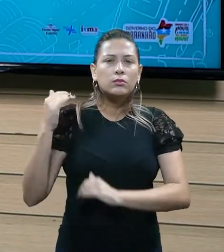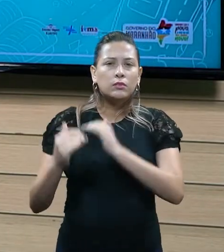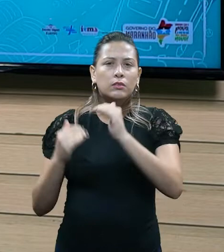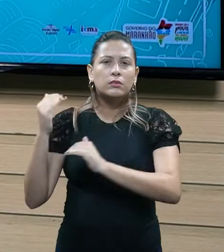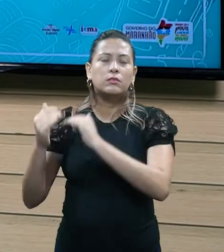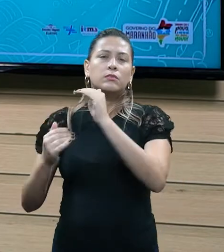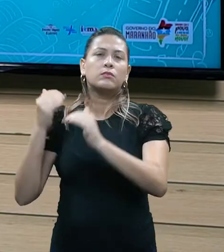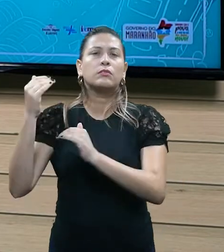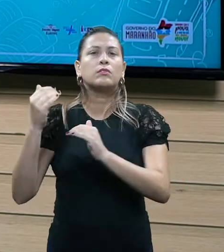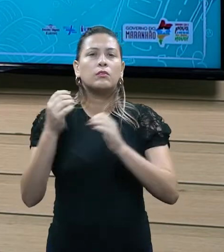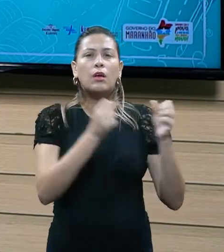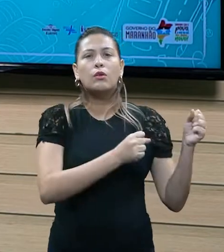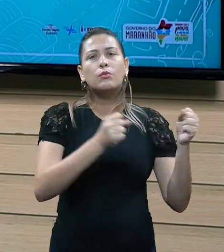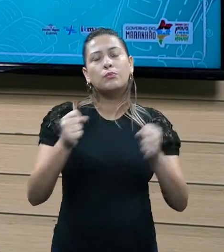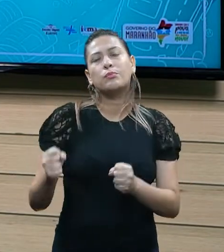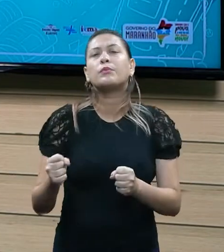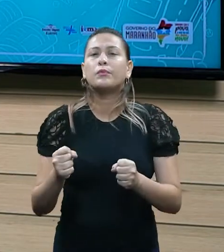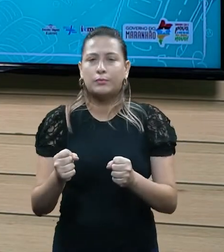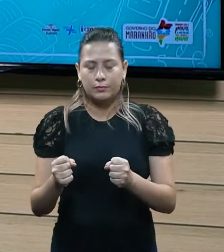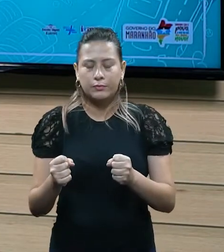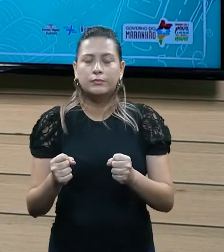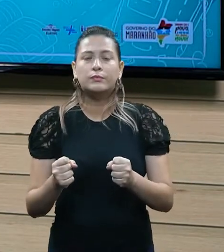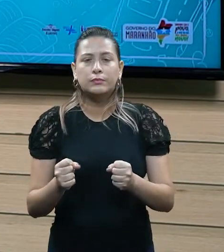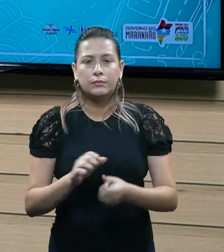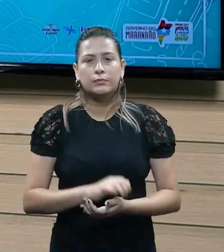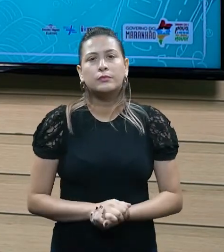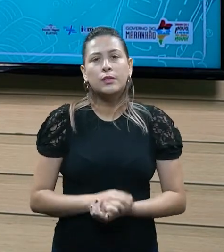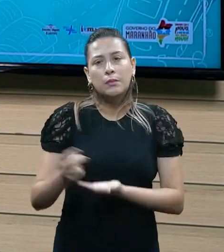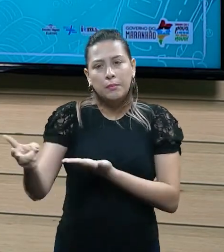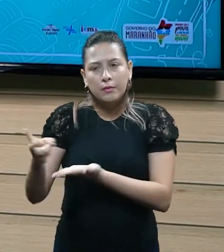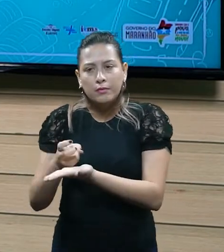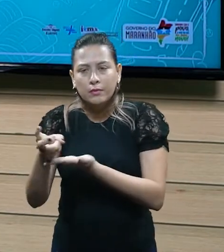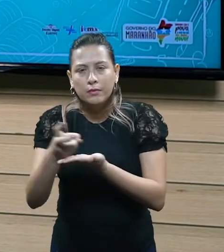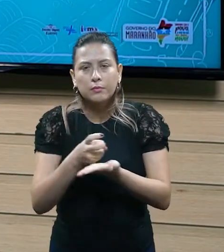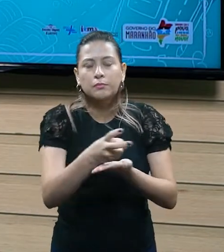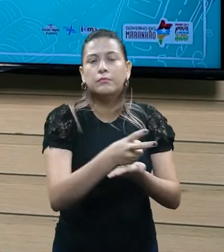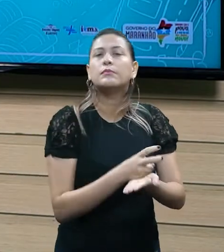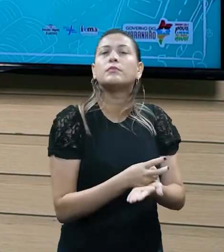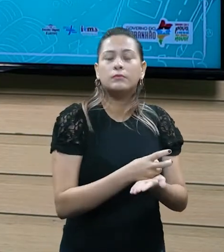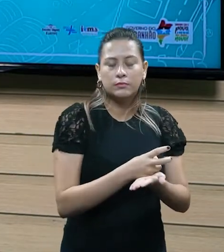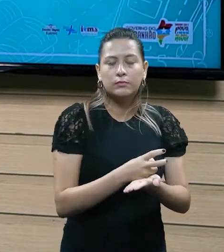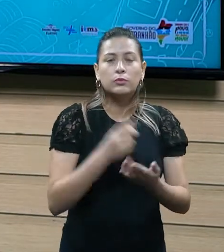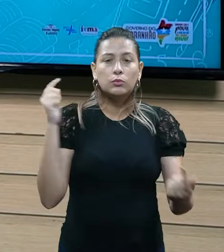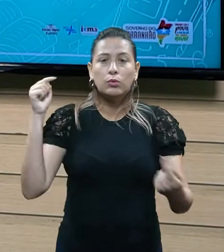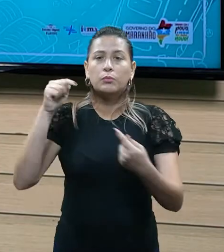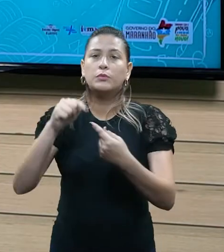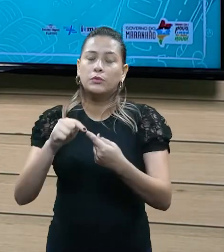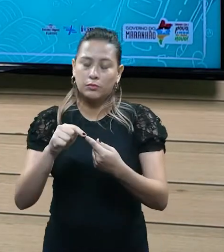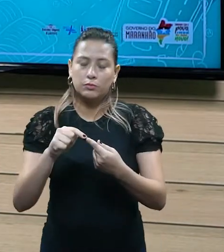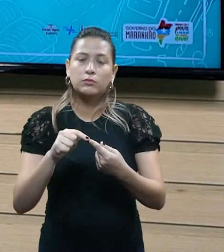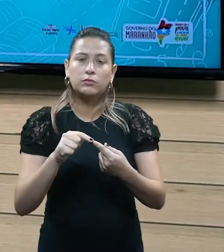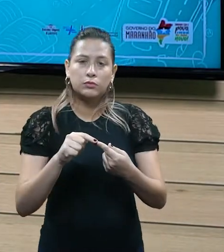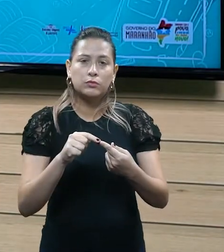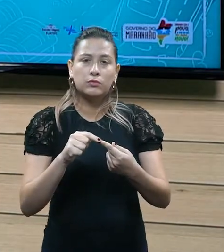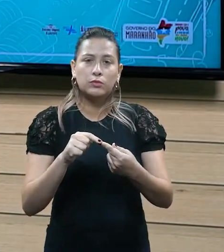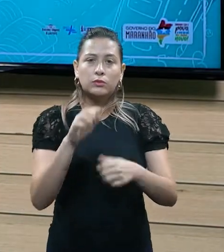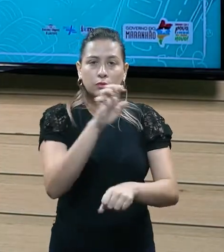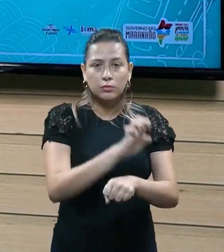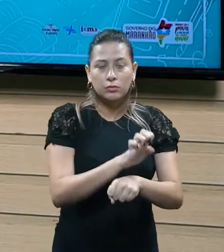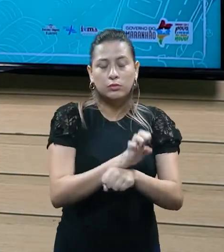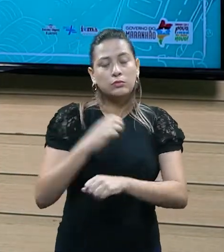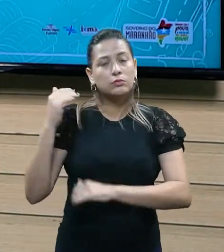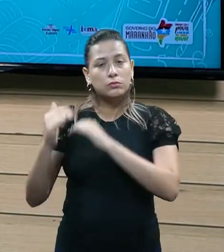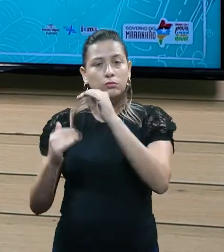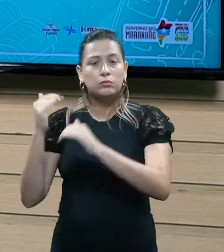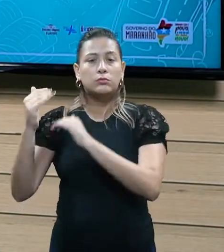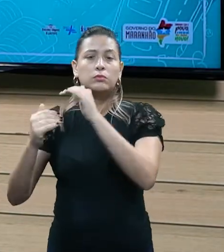o Estado, ele usa o seu poder de império justamente para fazer essa arrecadação com essa finalidade. Então, agora a gente tem que saber, de